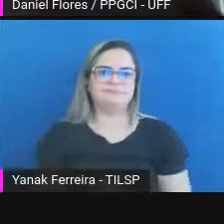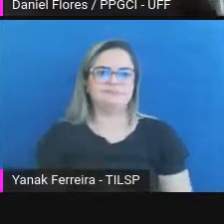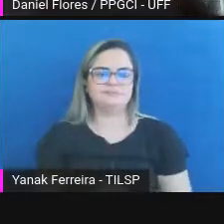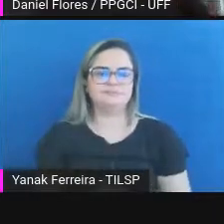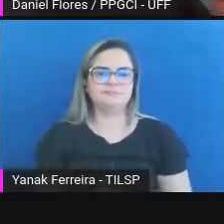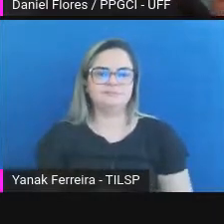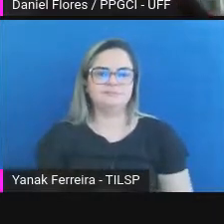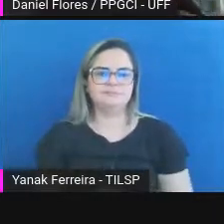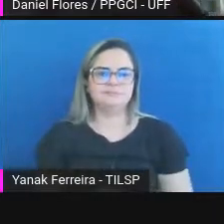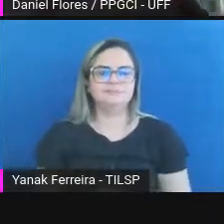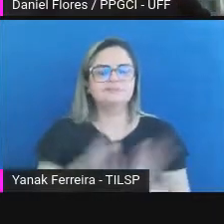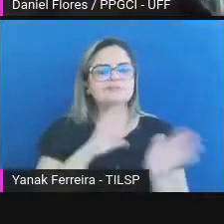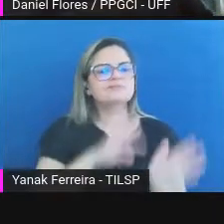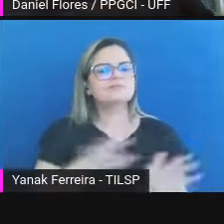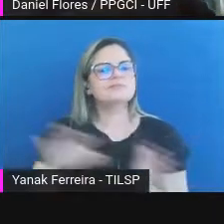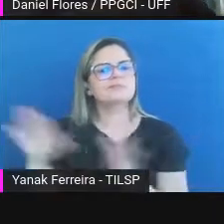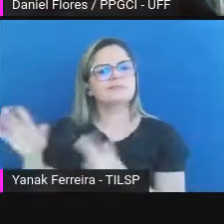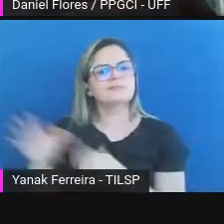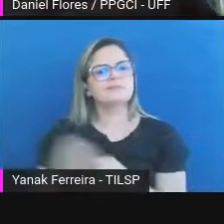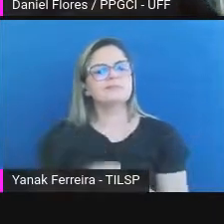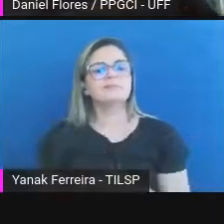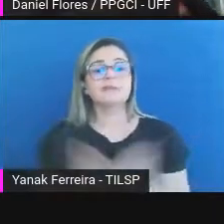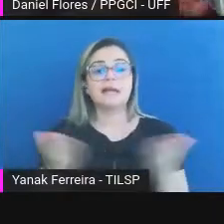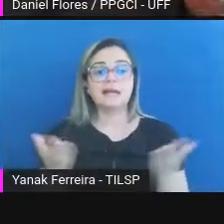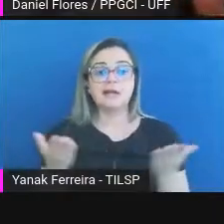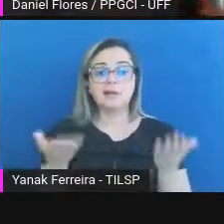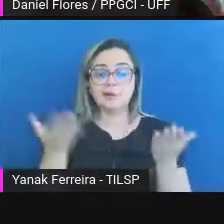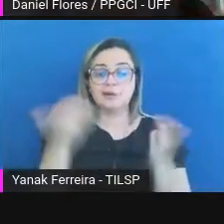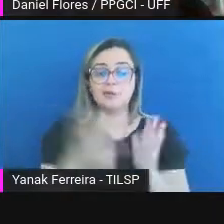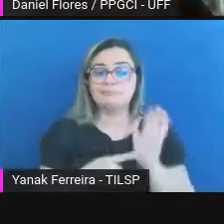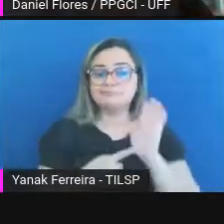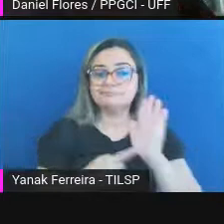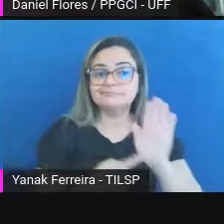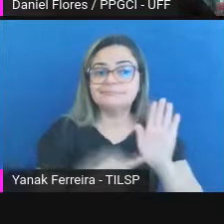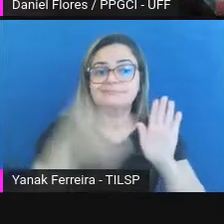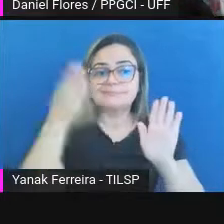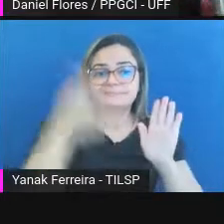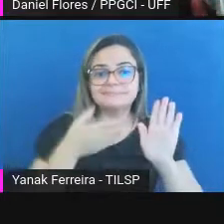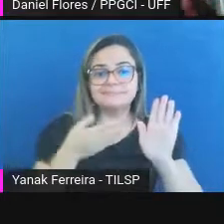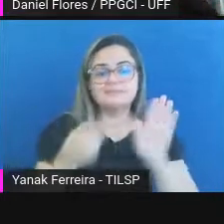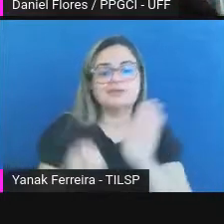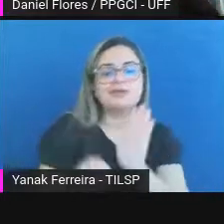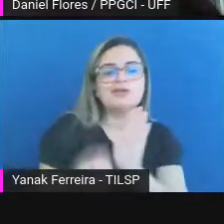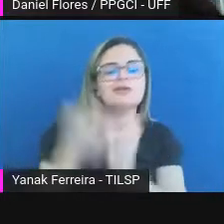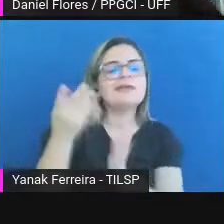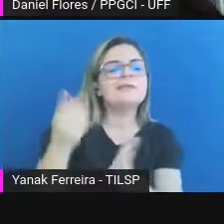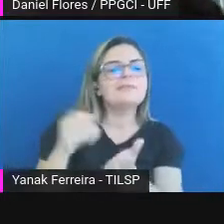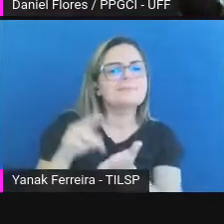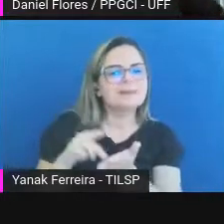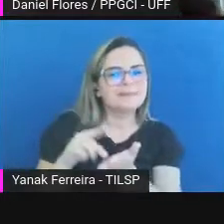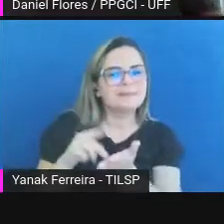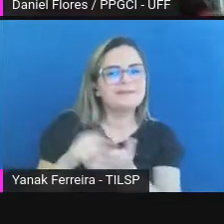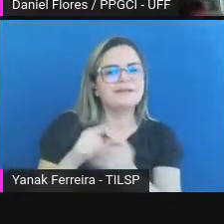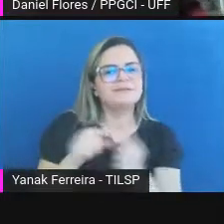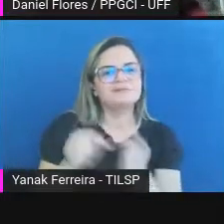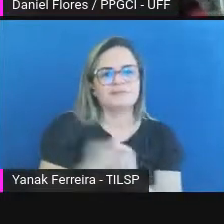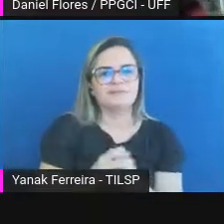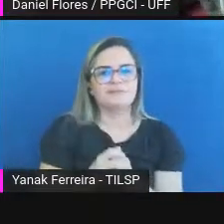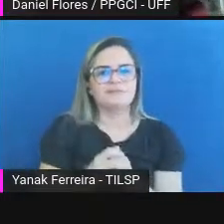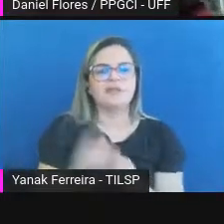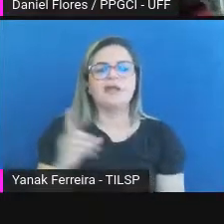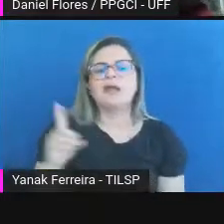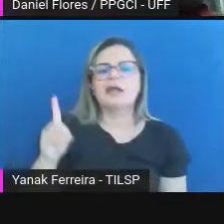isso nós passamos para a abordagem de implementação, auditoria e